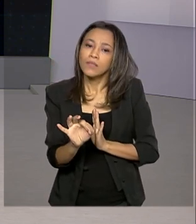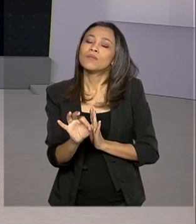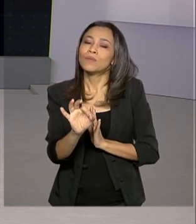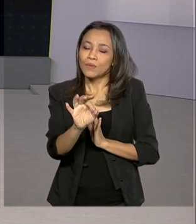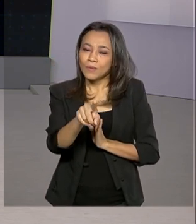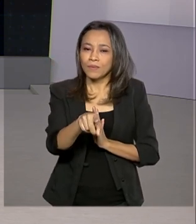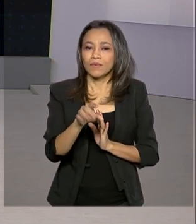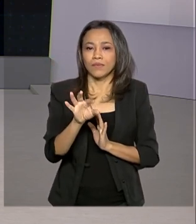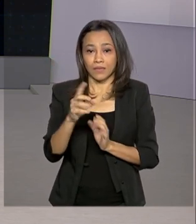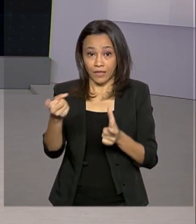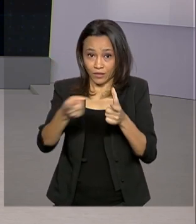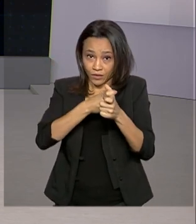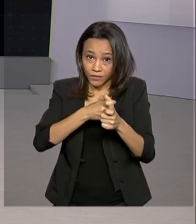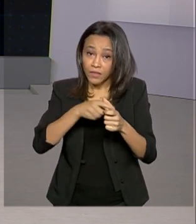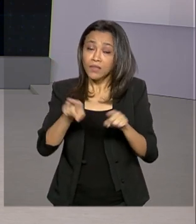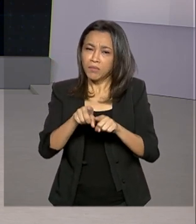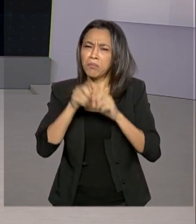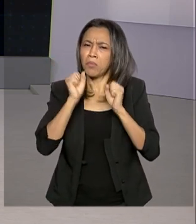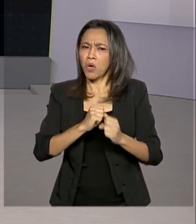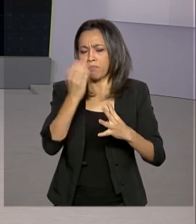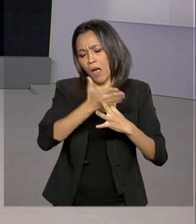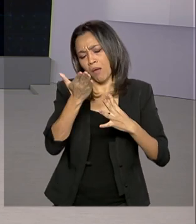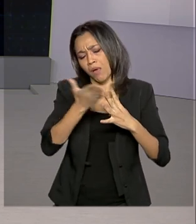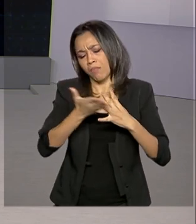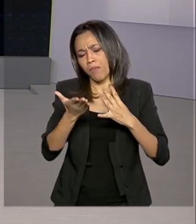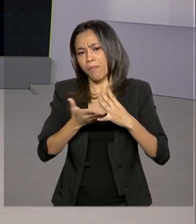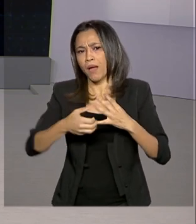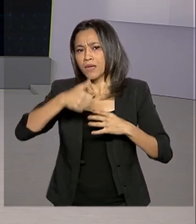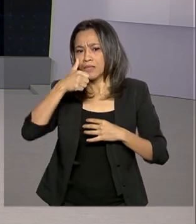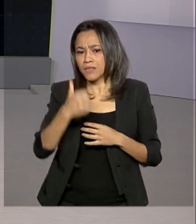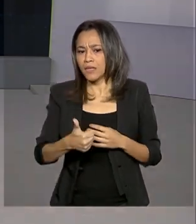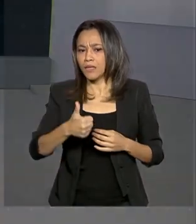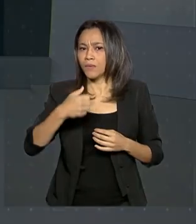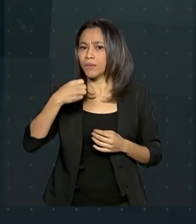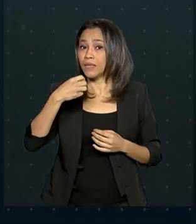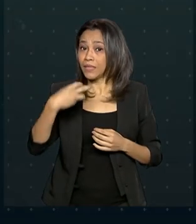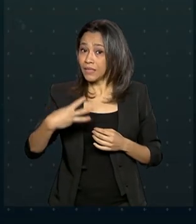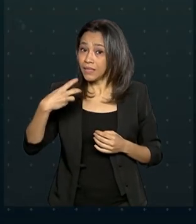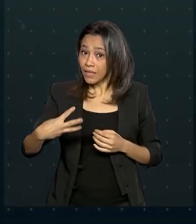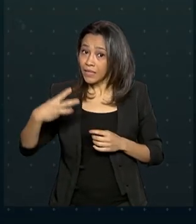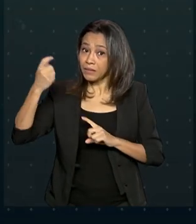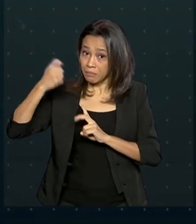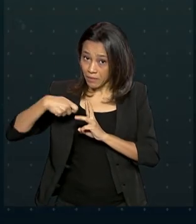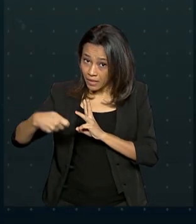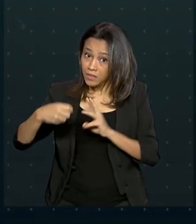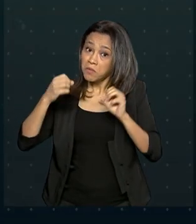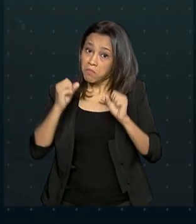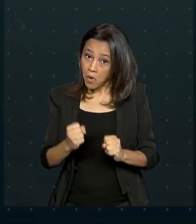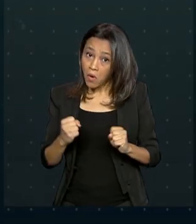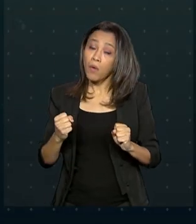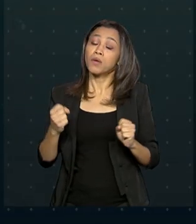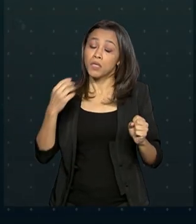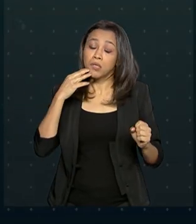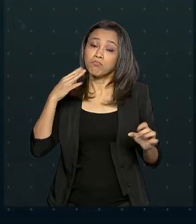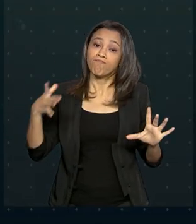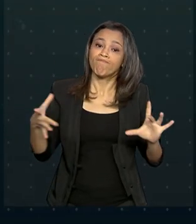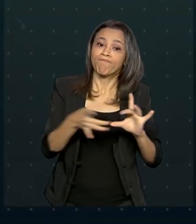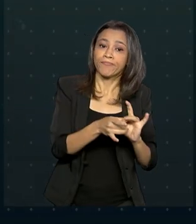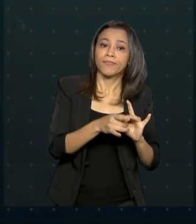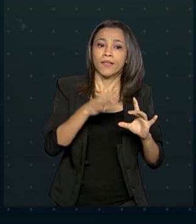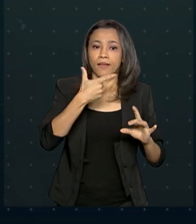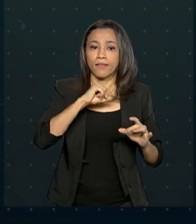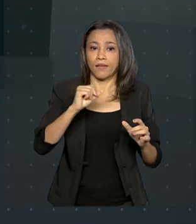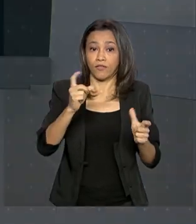dívida, além de parcelamento em até 133 meses. Podem aderir quem tem dívidas de até